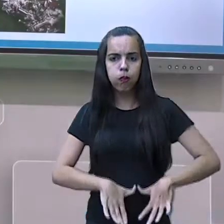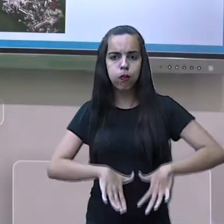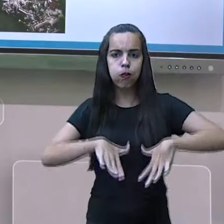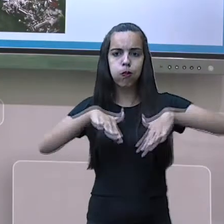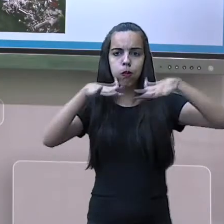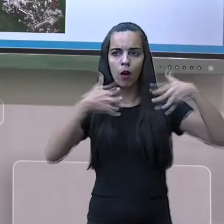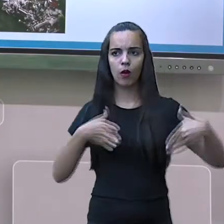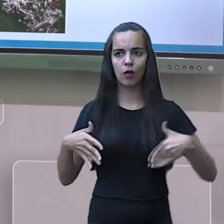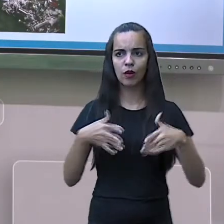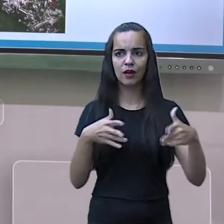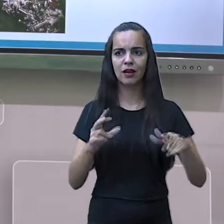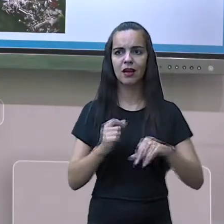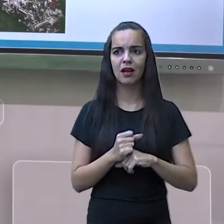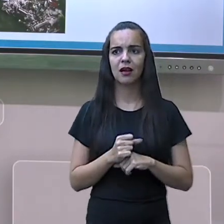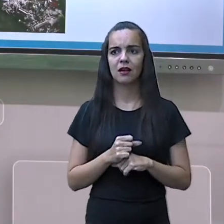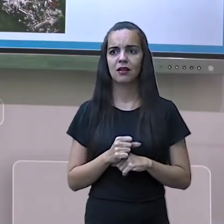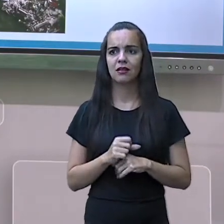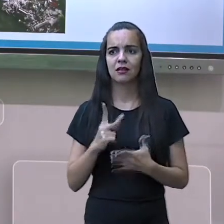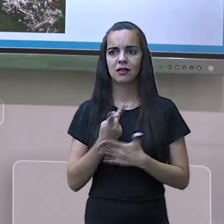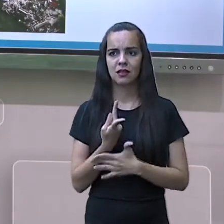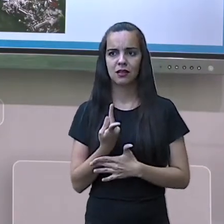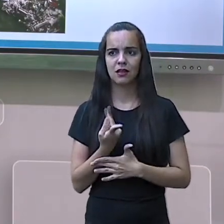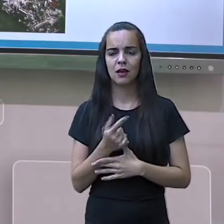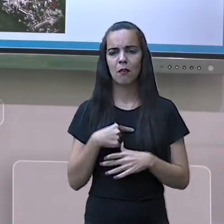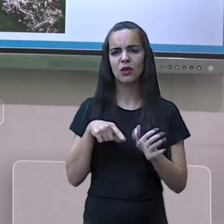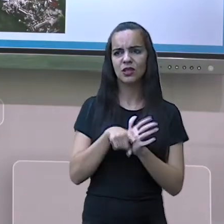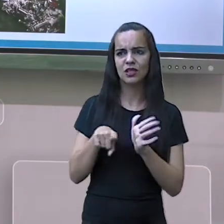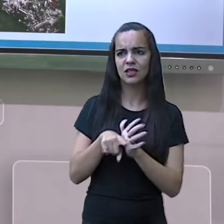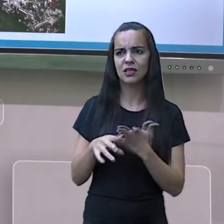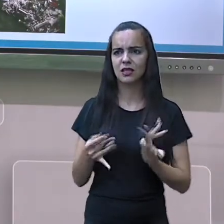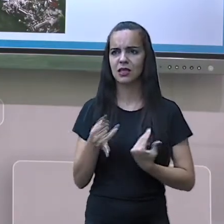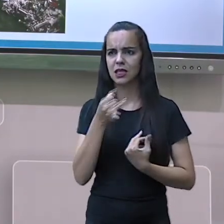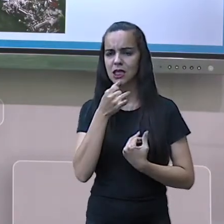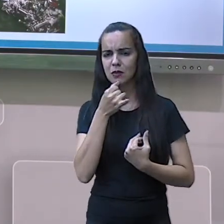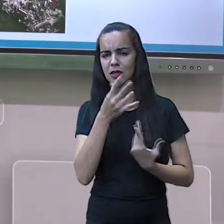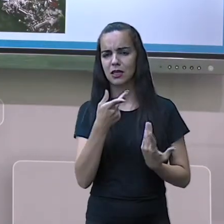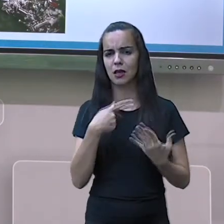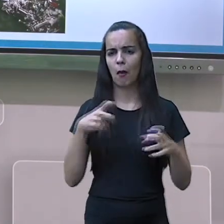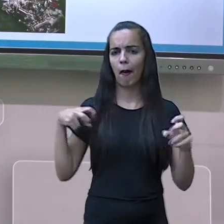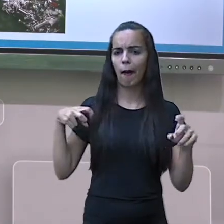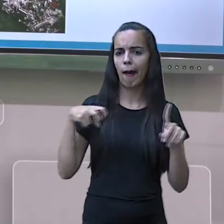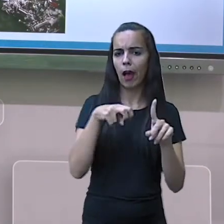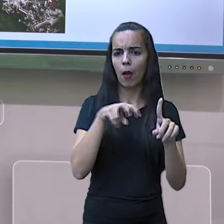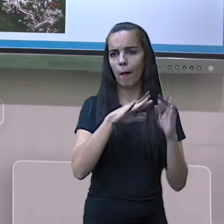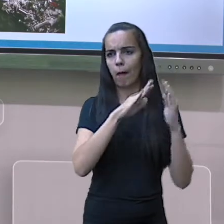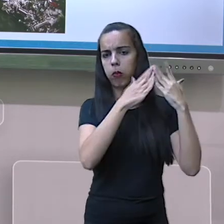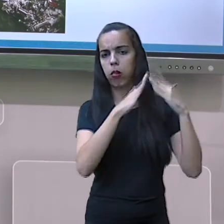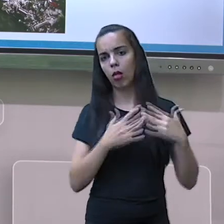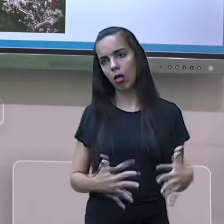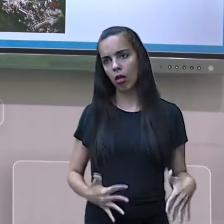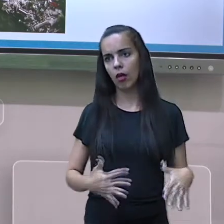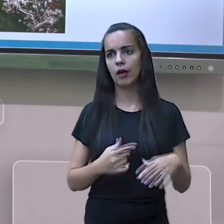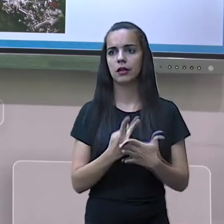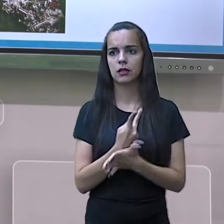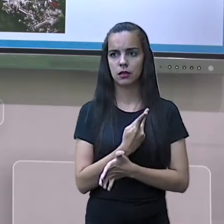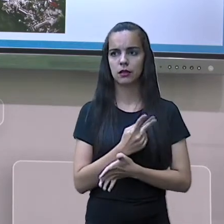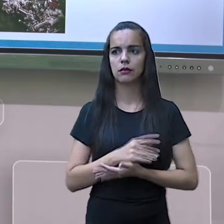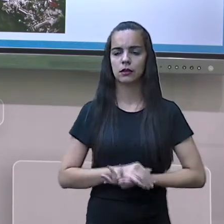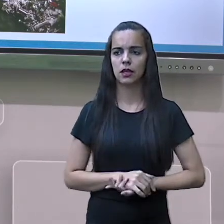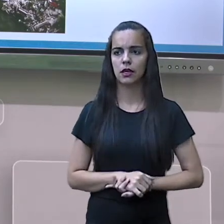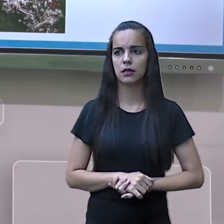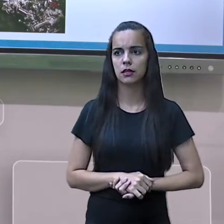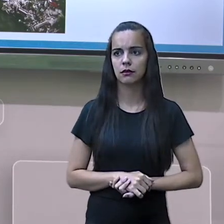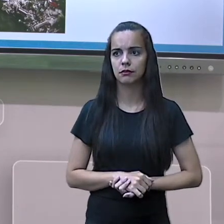as águas, podem ocasionar acidentes e gerar inclusive mortes.